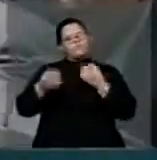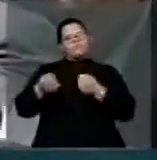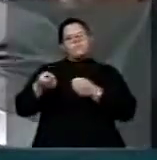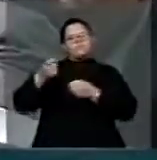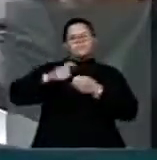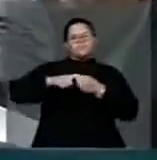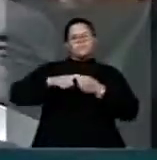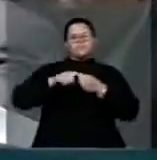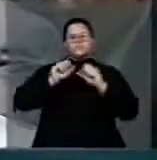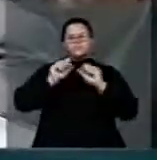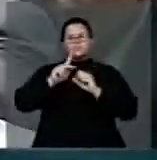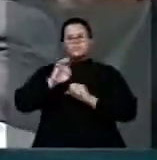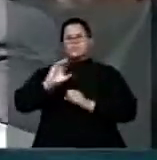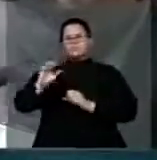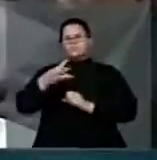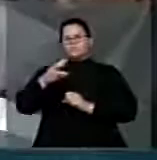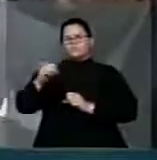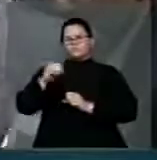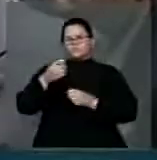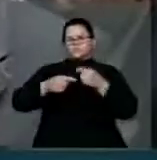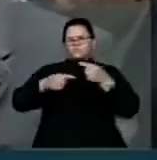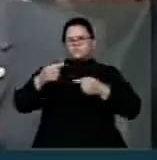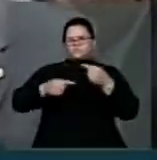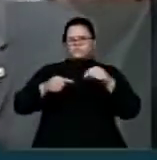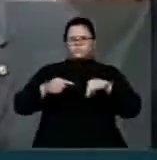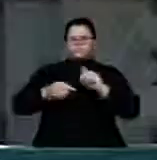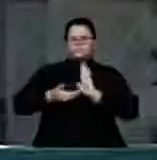a PEC 300 para ser discutida nessa casa. Muito obrigado.